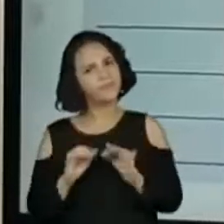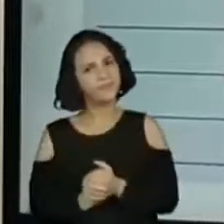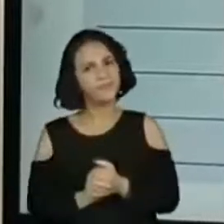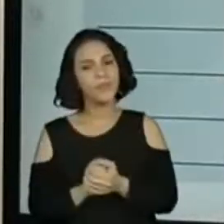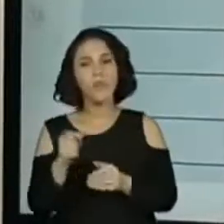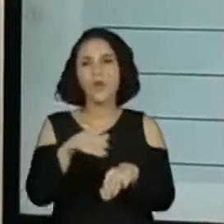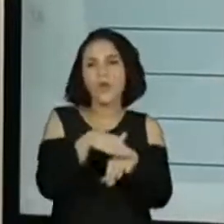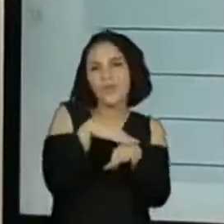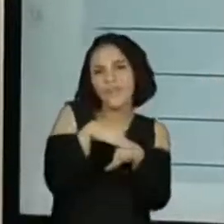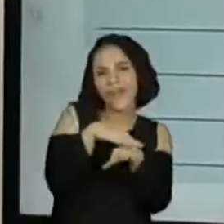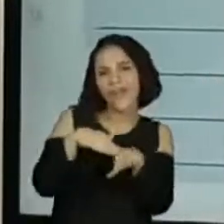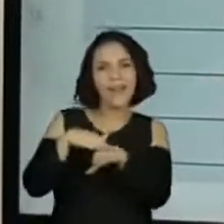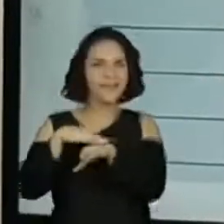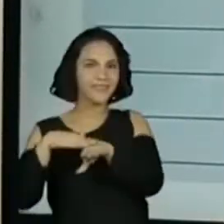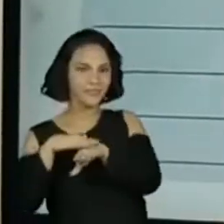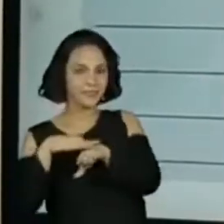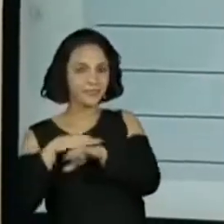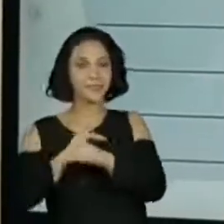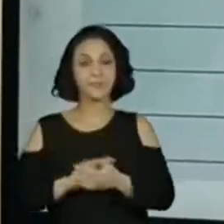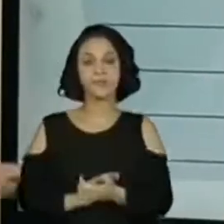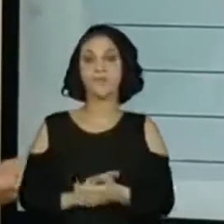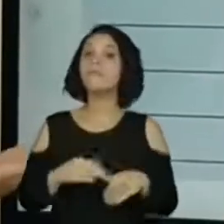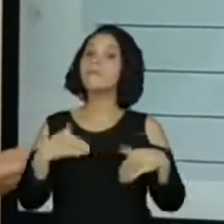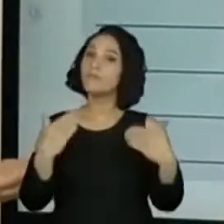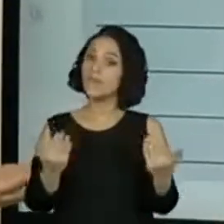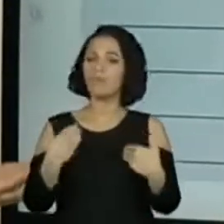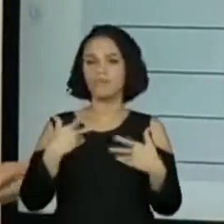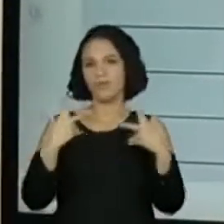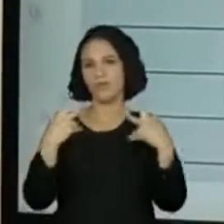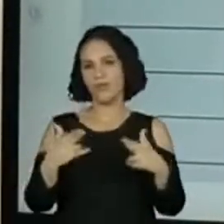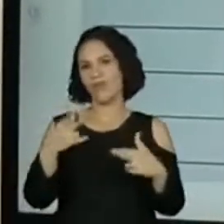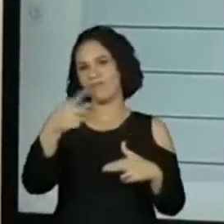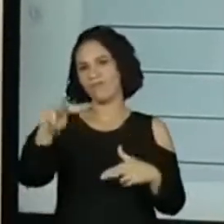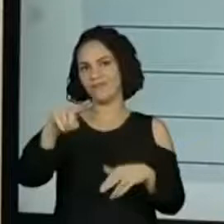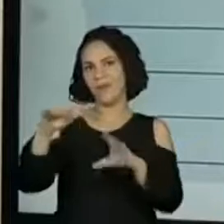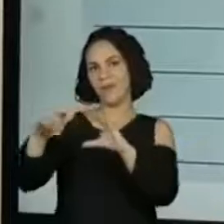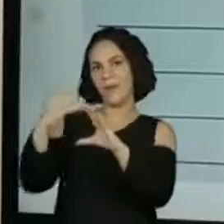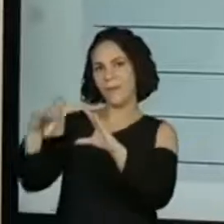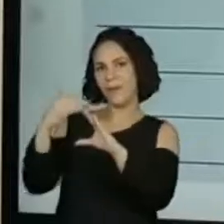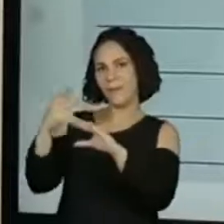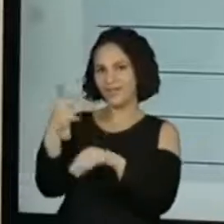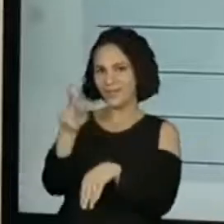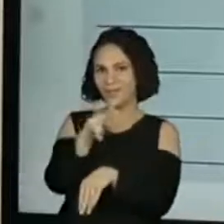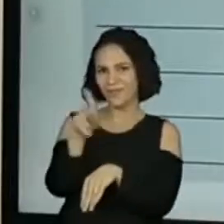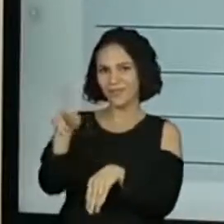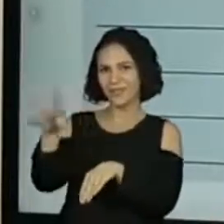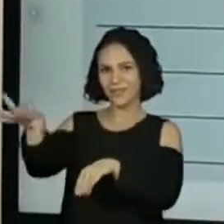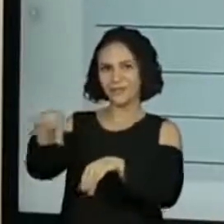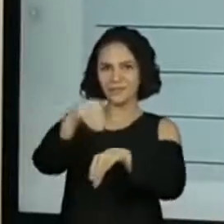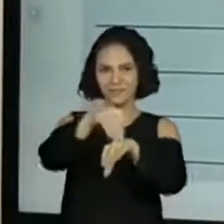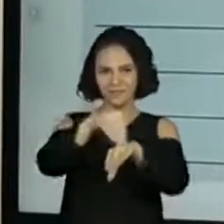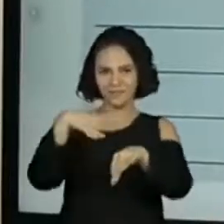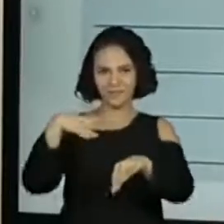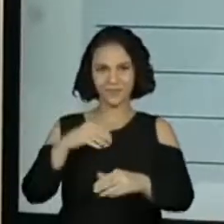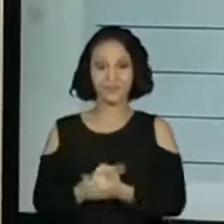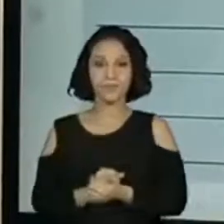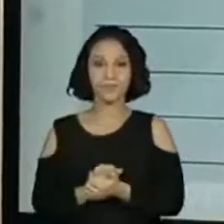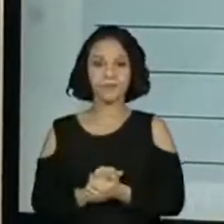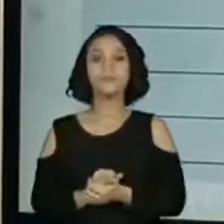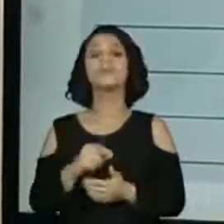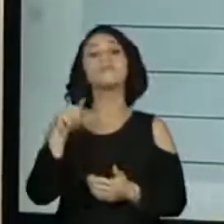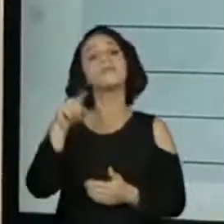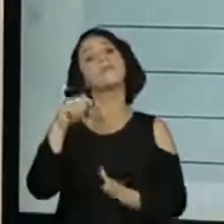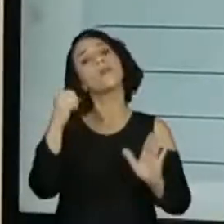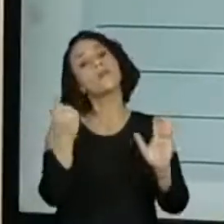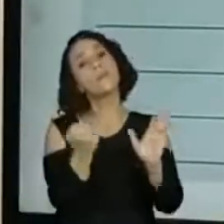conversa dos personagens. Então, vou colocar como vocês estão mandando aí para os professores de vocês para chegar aqui até a gente. Marca